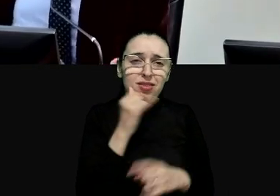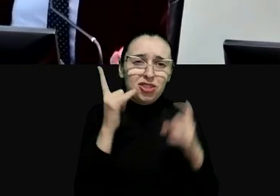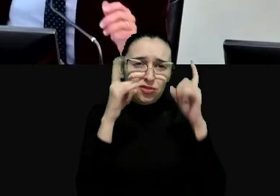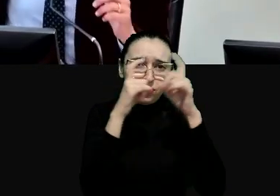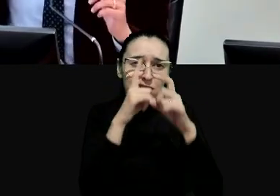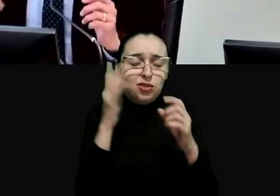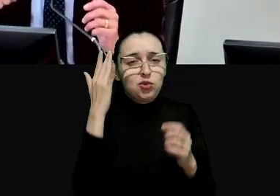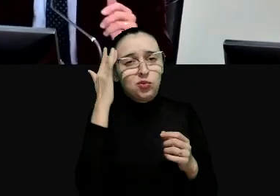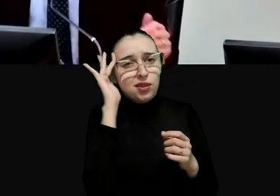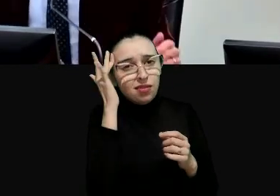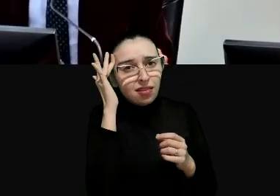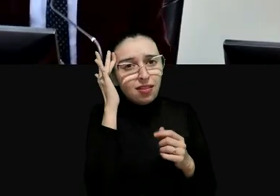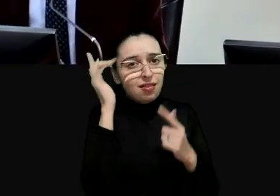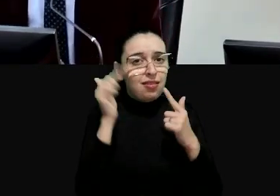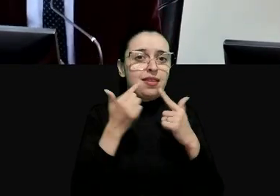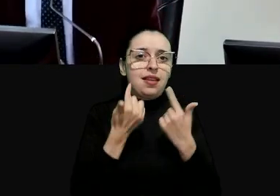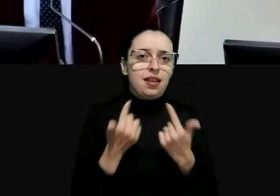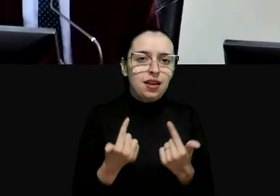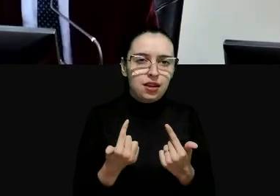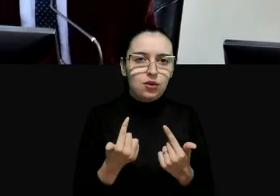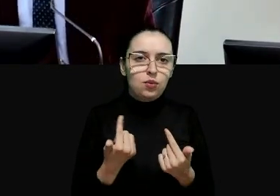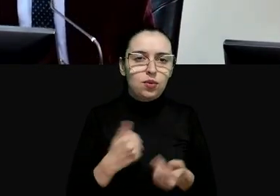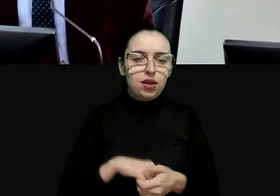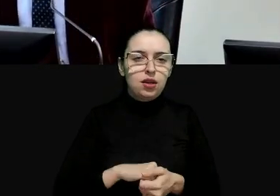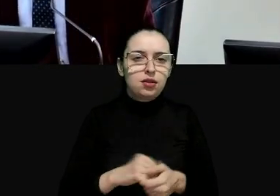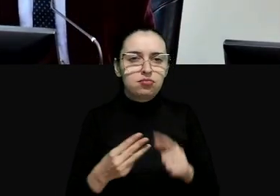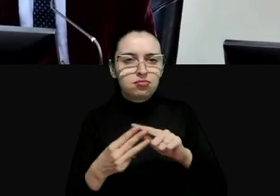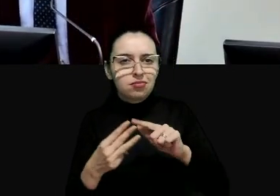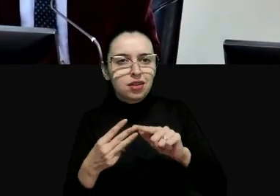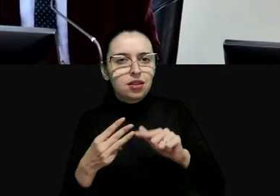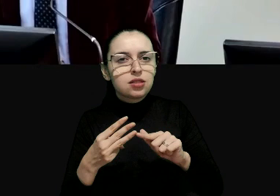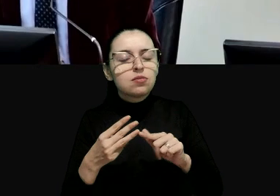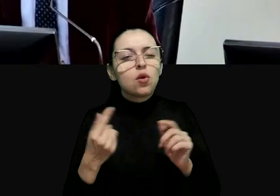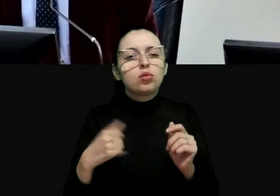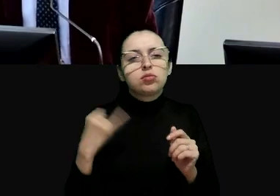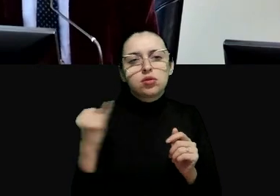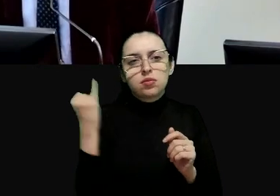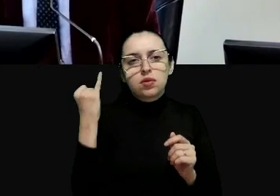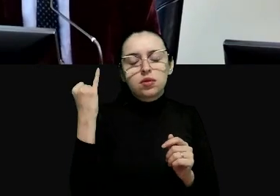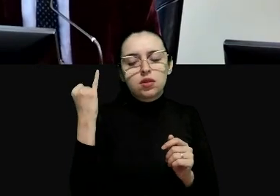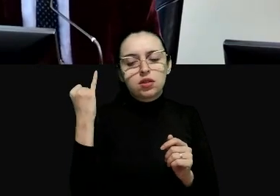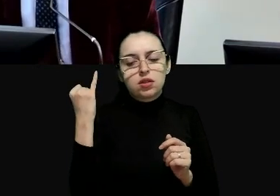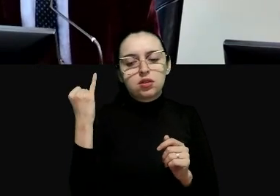princípio se lega com estas três cortes vemos